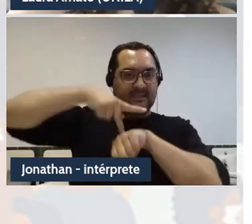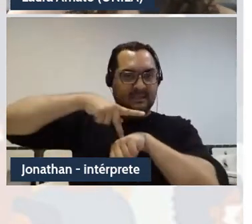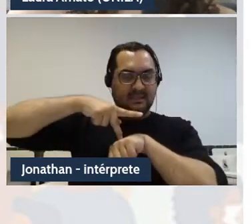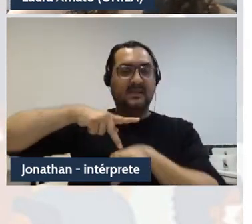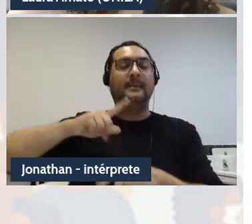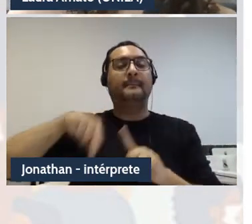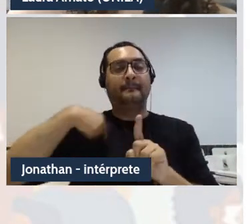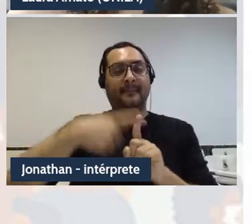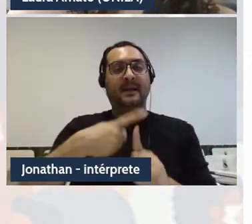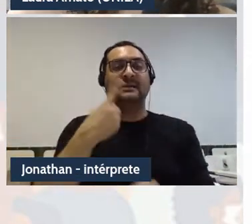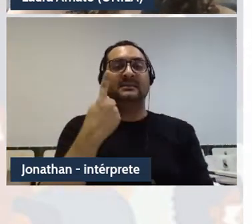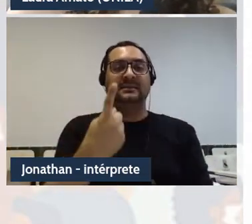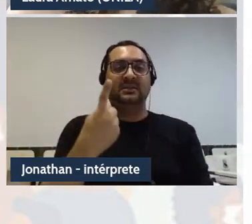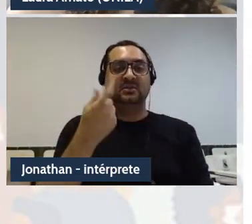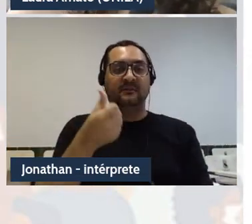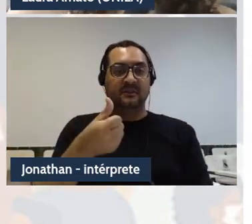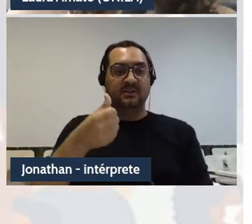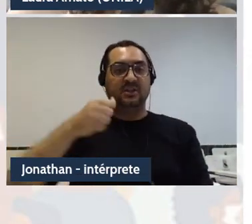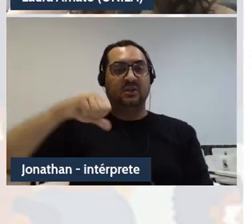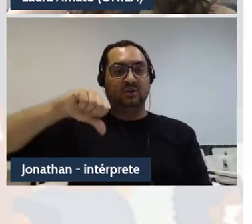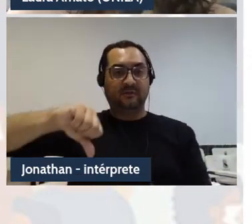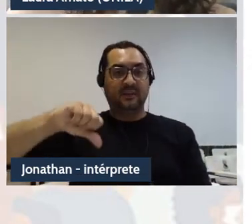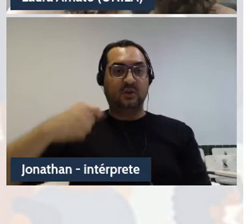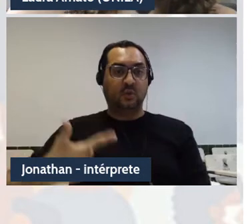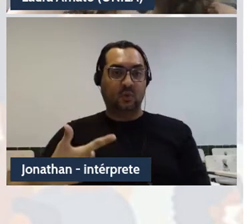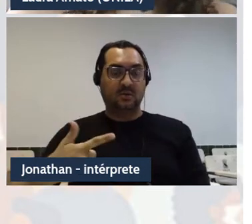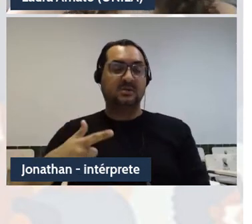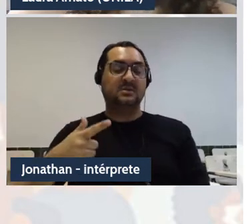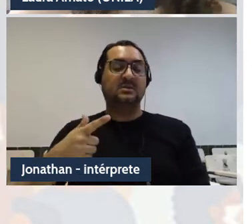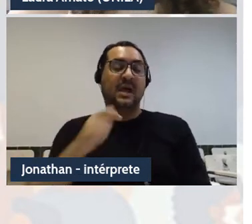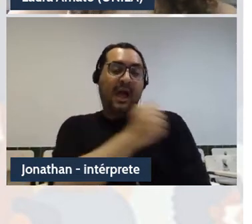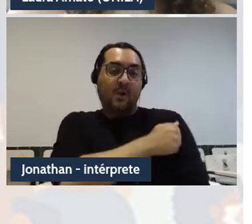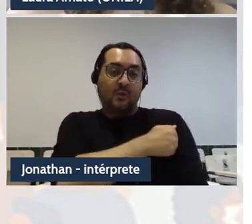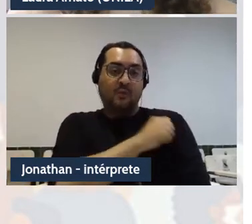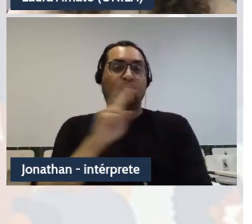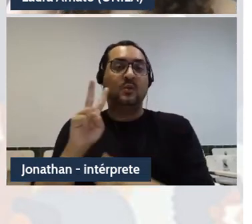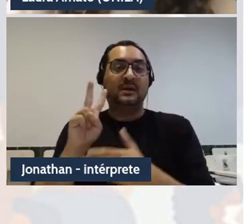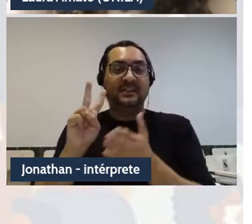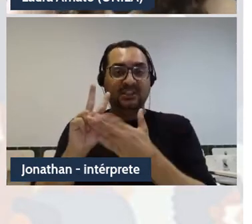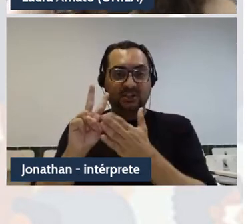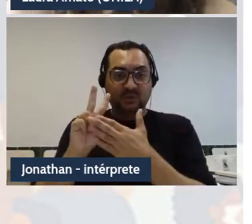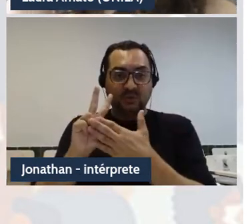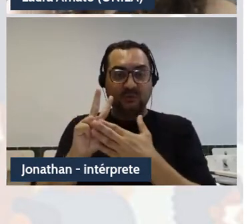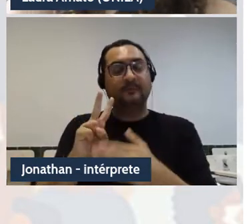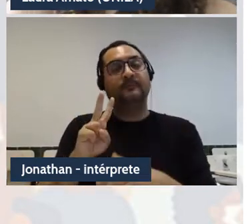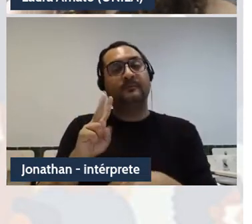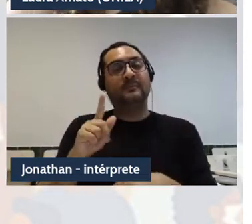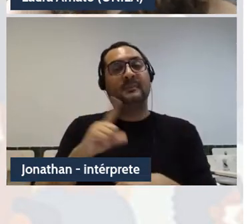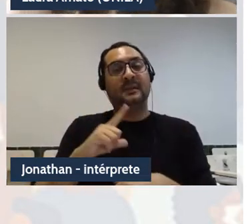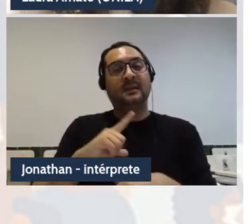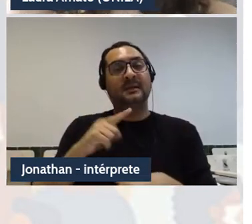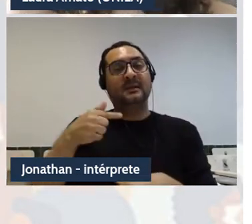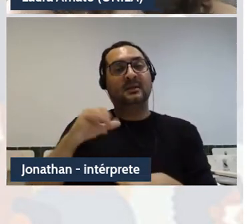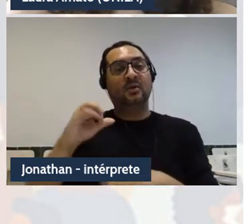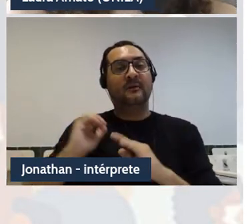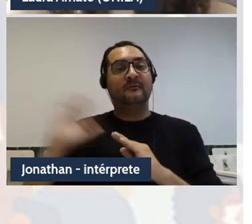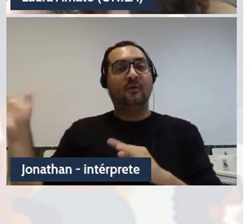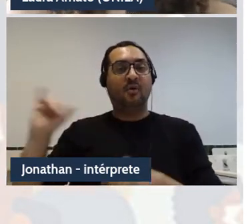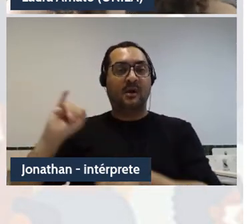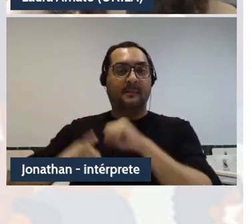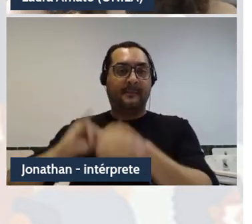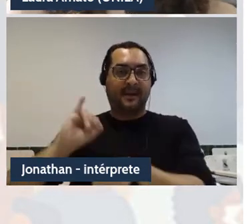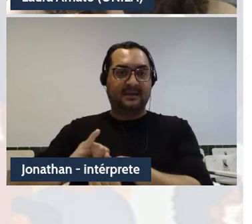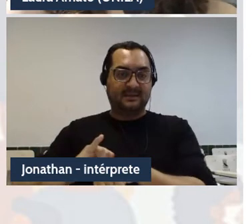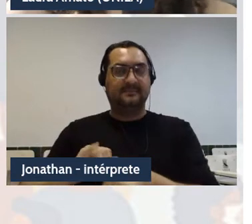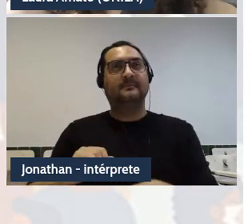estudantes indígenas. Desse total, 989 são internacionais. Conforme dado